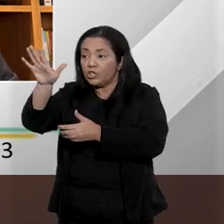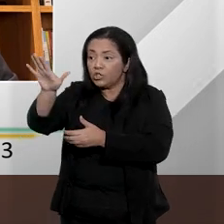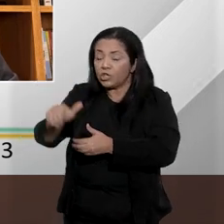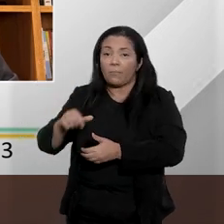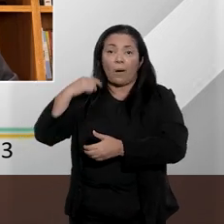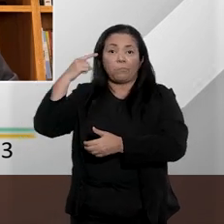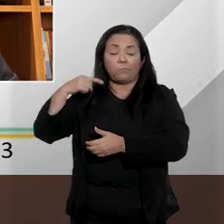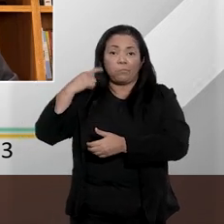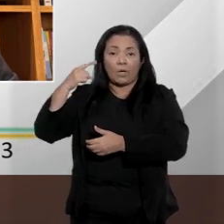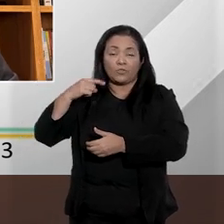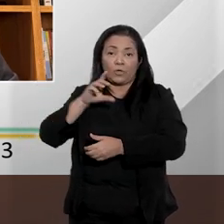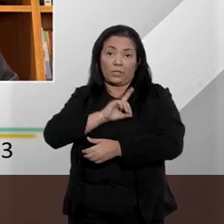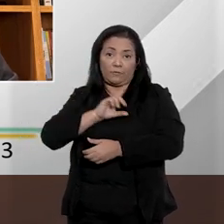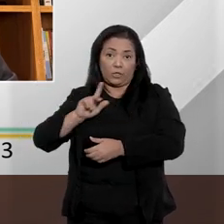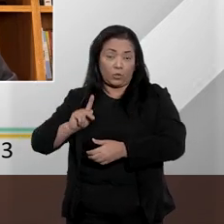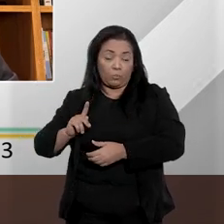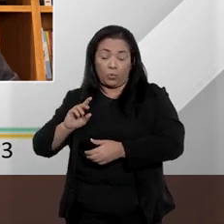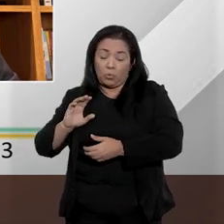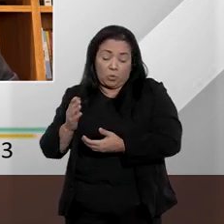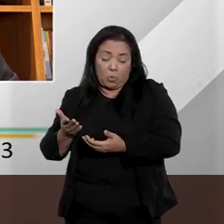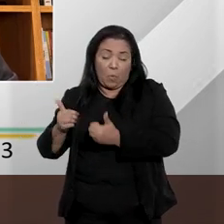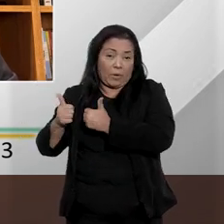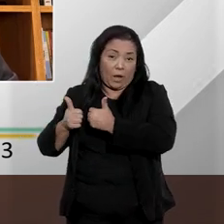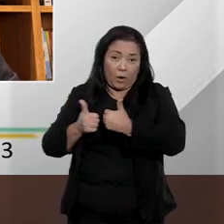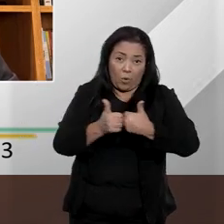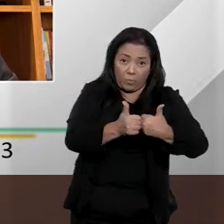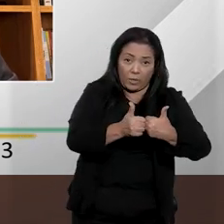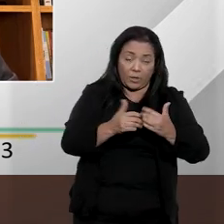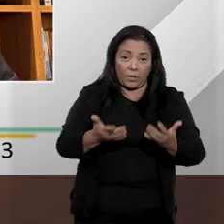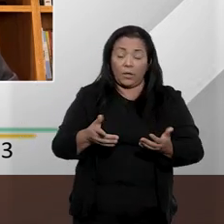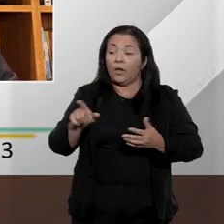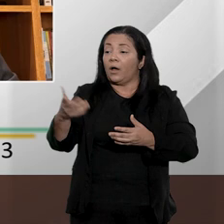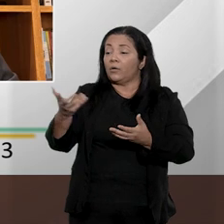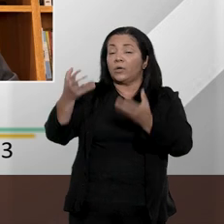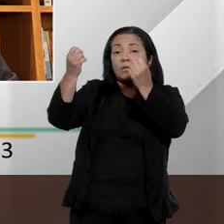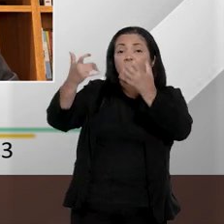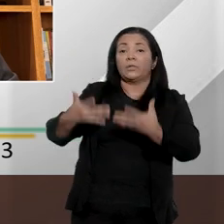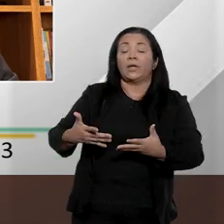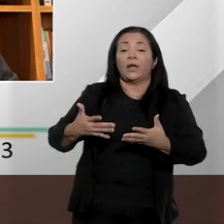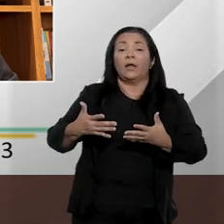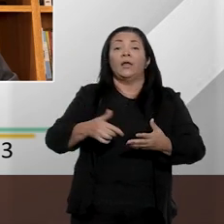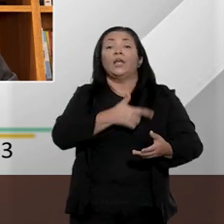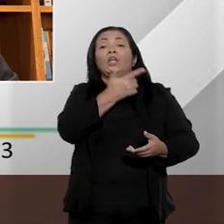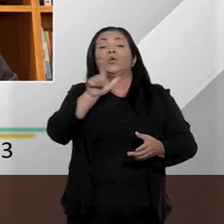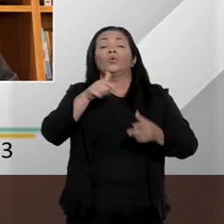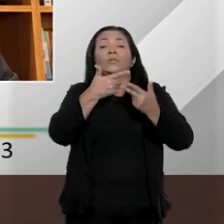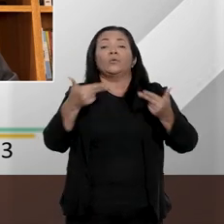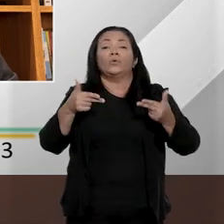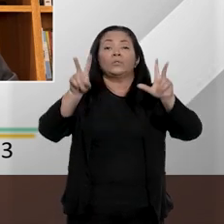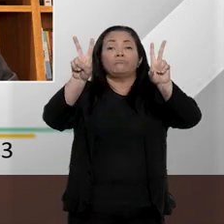institucional? E a propósito, para quem não sabe, eu gostaria também que o senhor explicasse o que seria essa violência institucional.